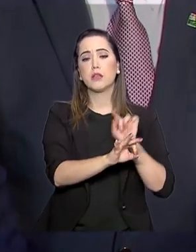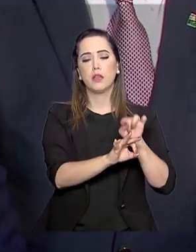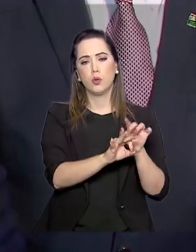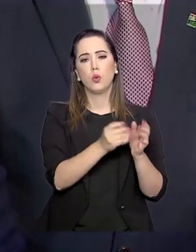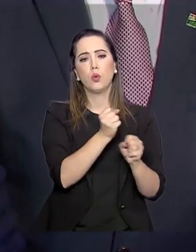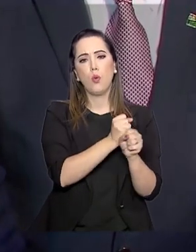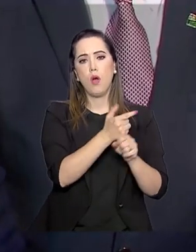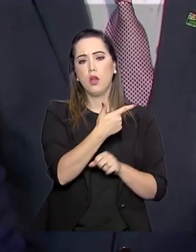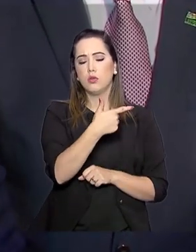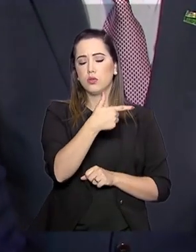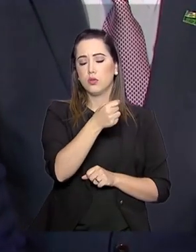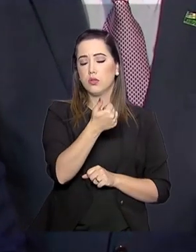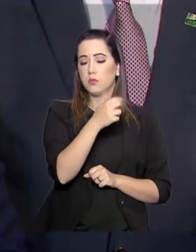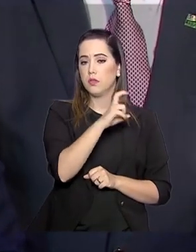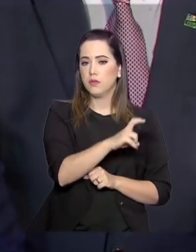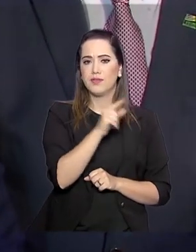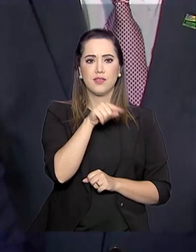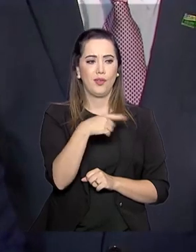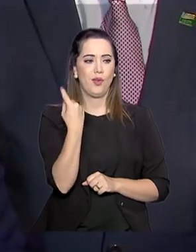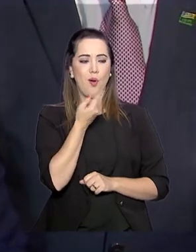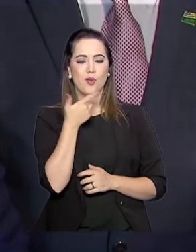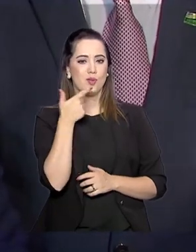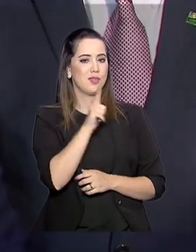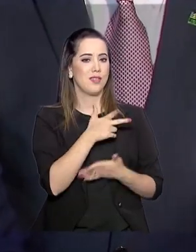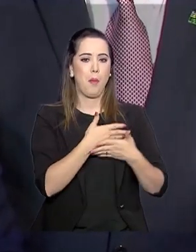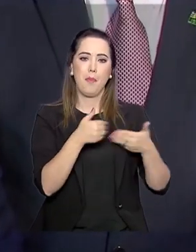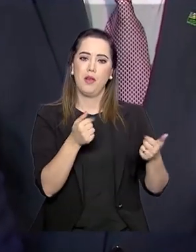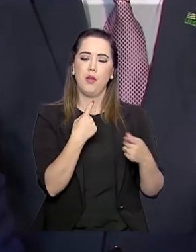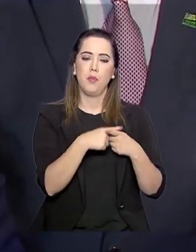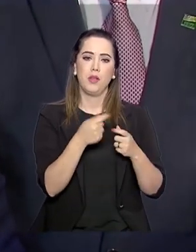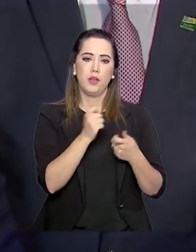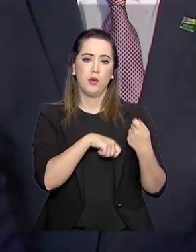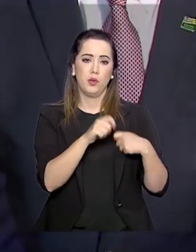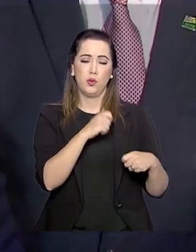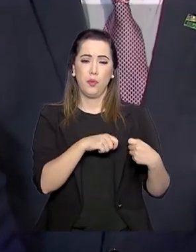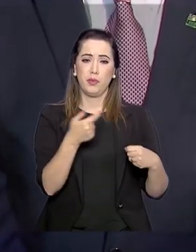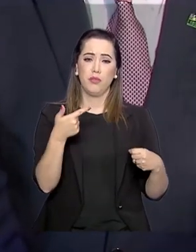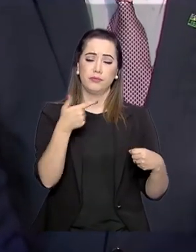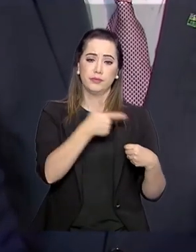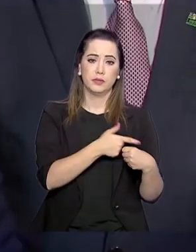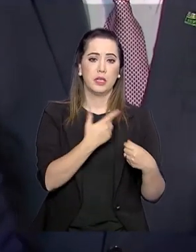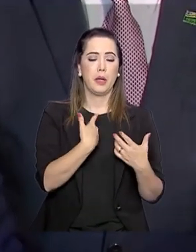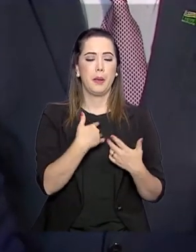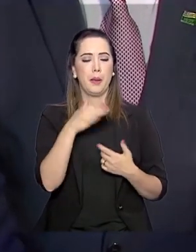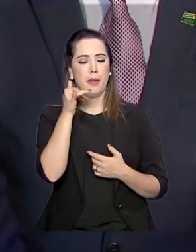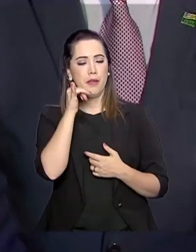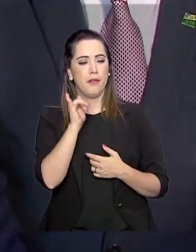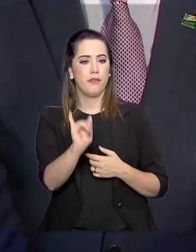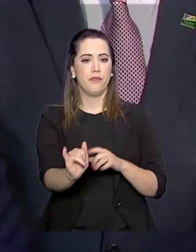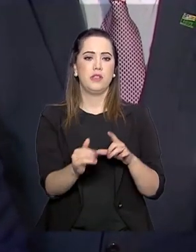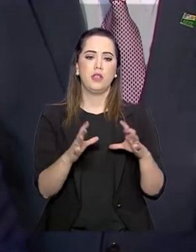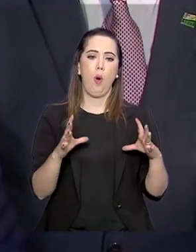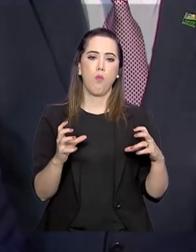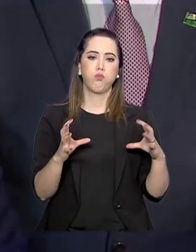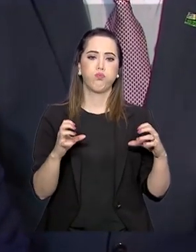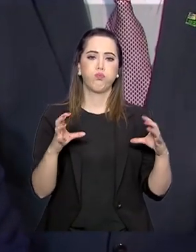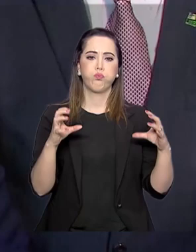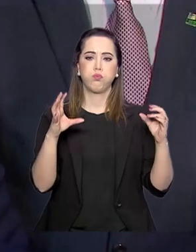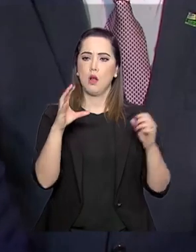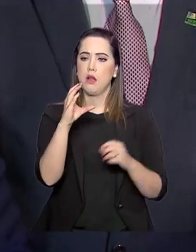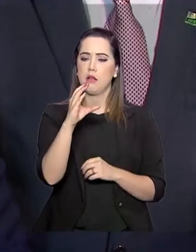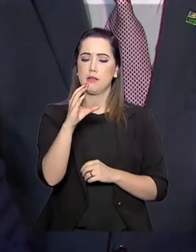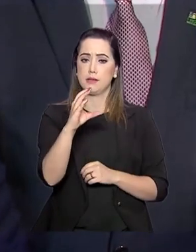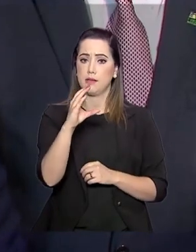final das contas, isso é ganho em termos de economia de combustível, em termos de emissão de CO2, ou seja, a reduz muito a quantidade de